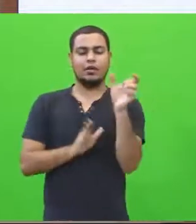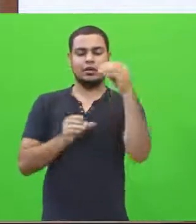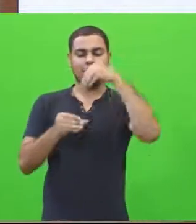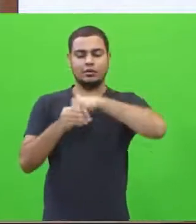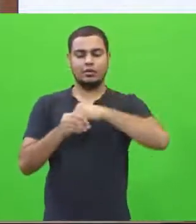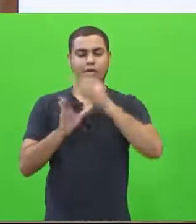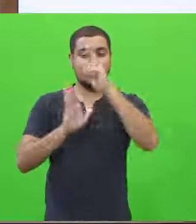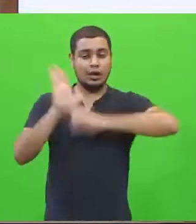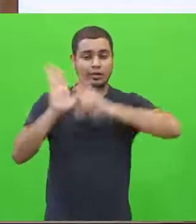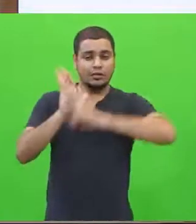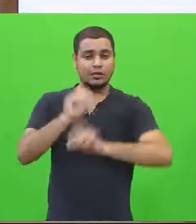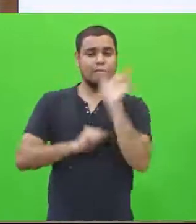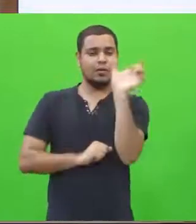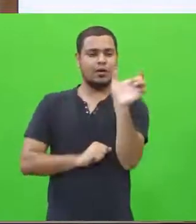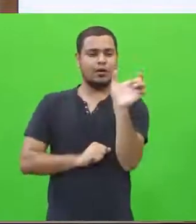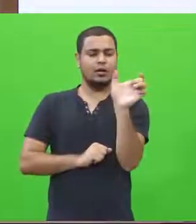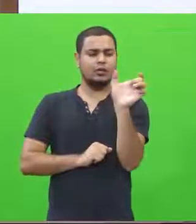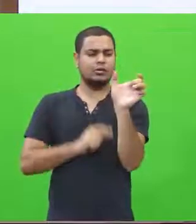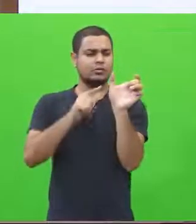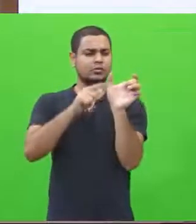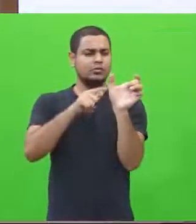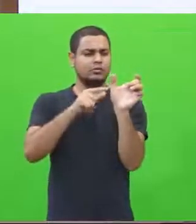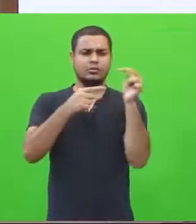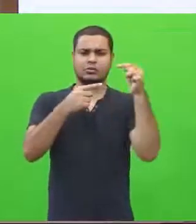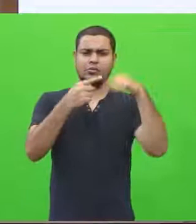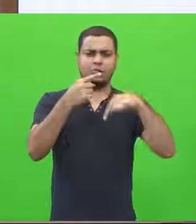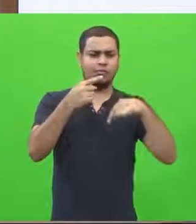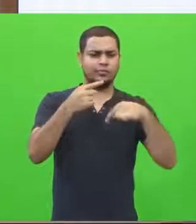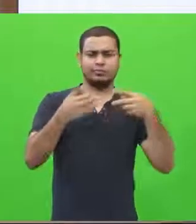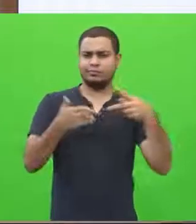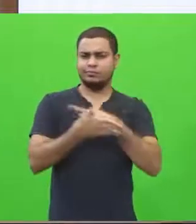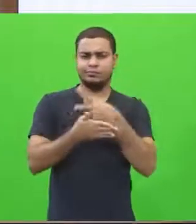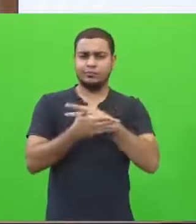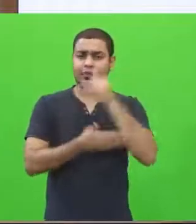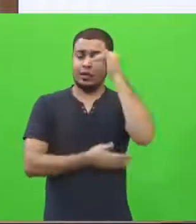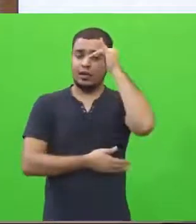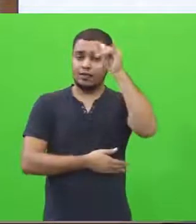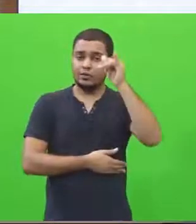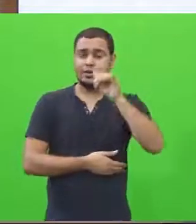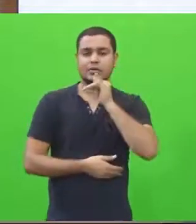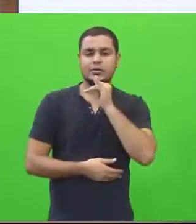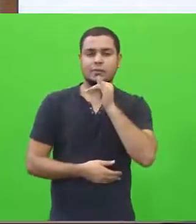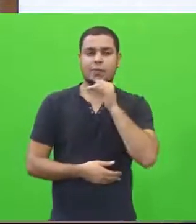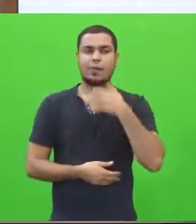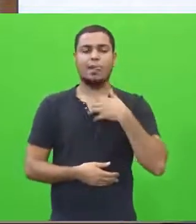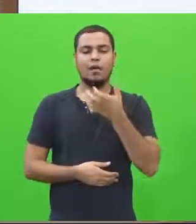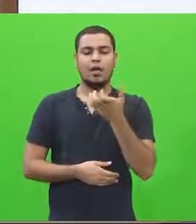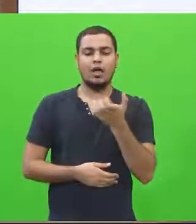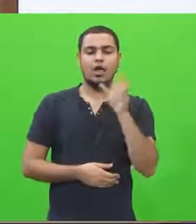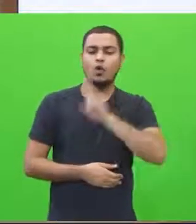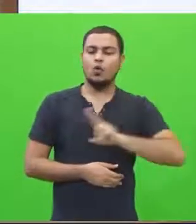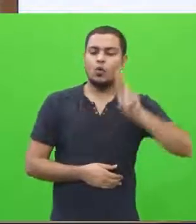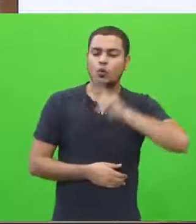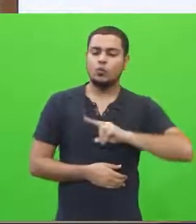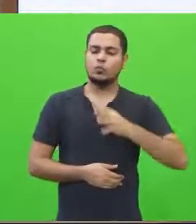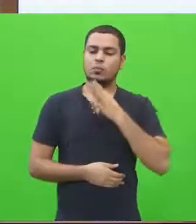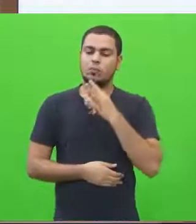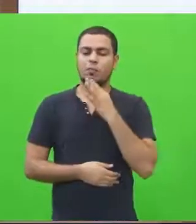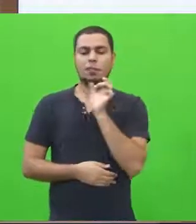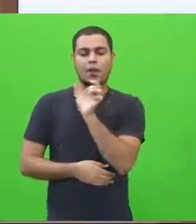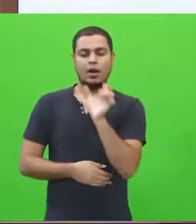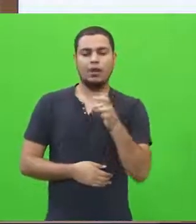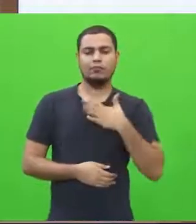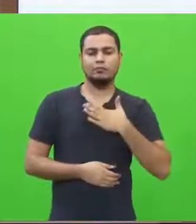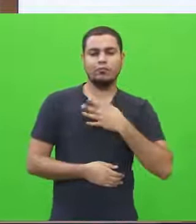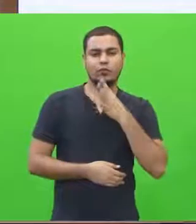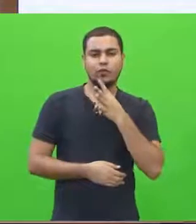De qualquer maneira, não faça isso. Faça o seguinte, faça o bom uso do que você realmente tem